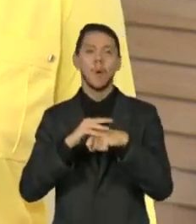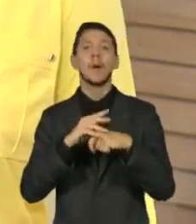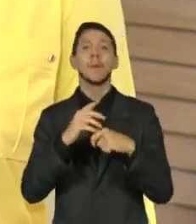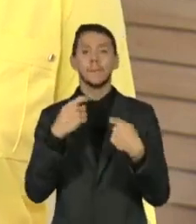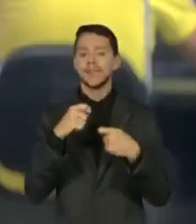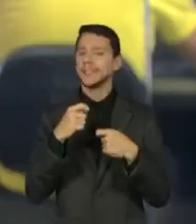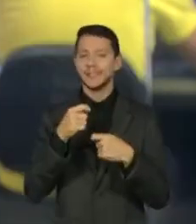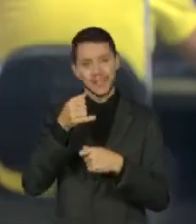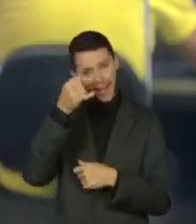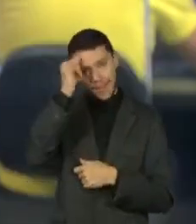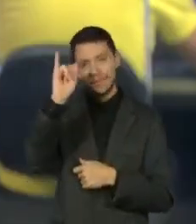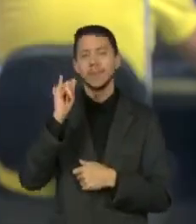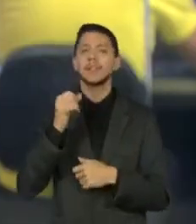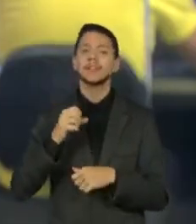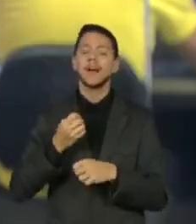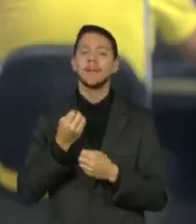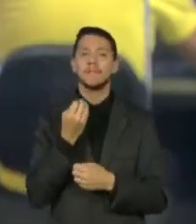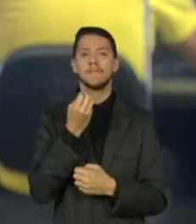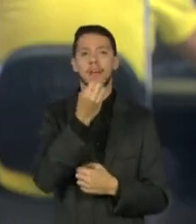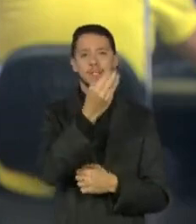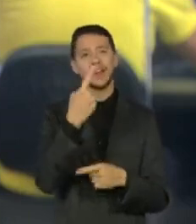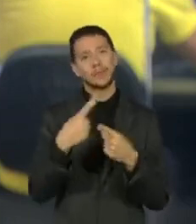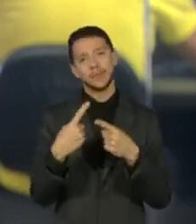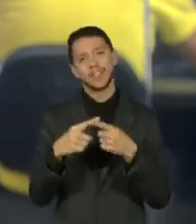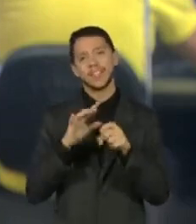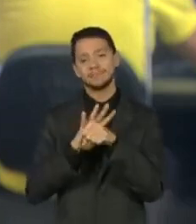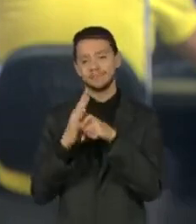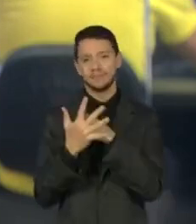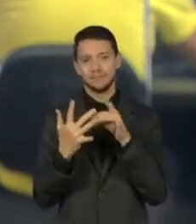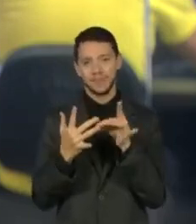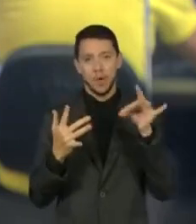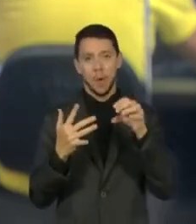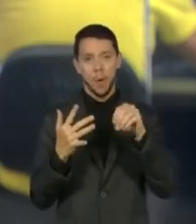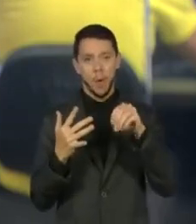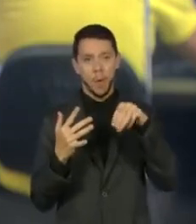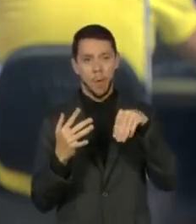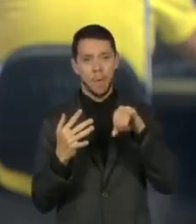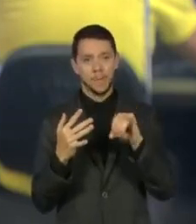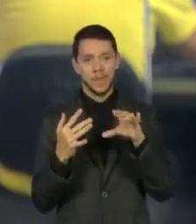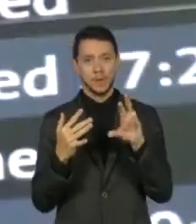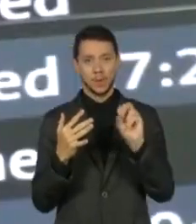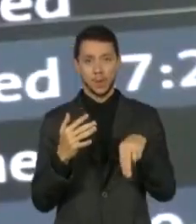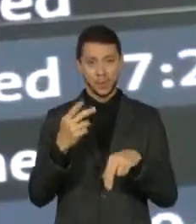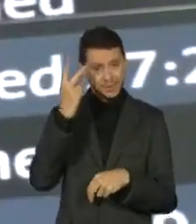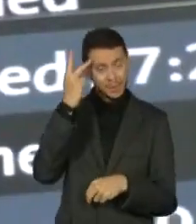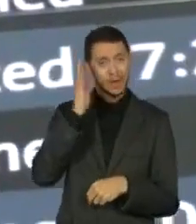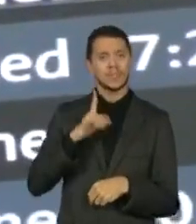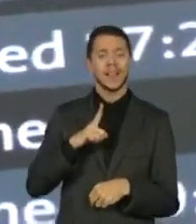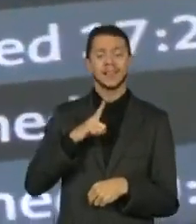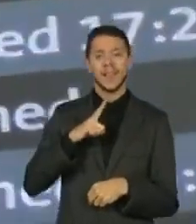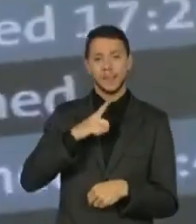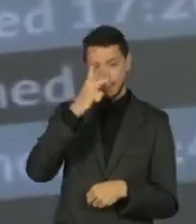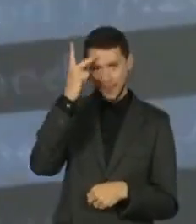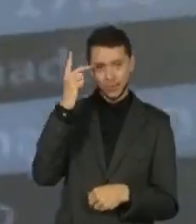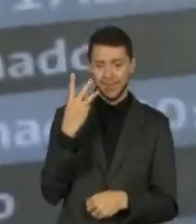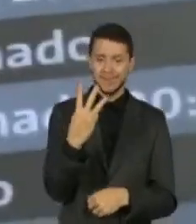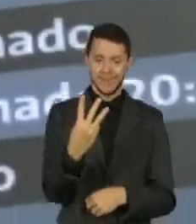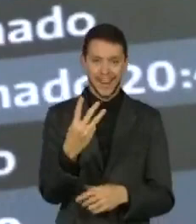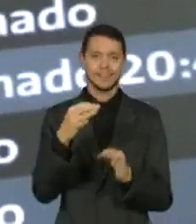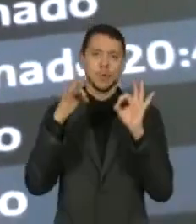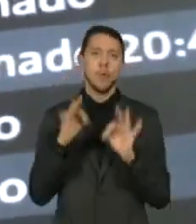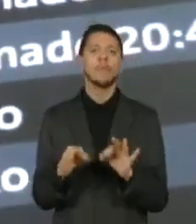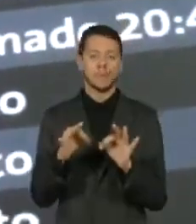variante Ômicron. Em São Paulo, três pessoas já têm o resultado confirmado para a nova variante. Um dos casos